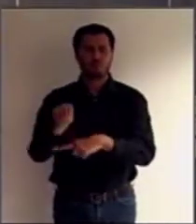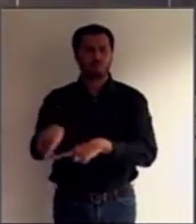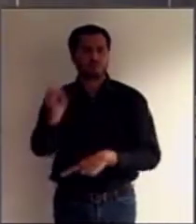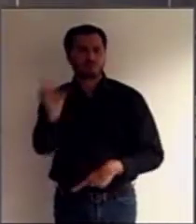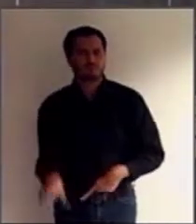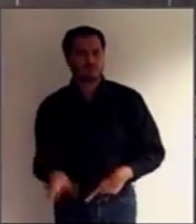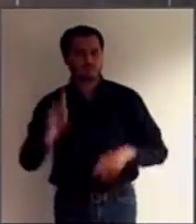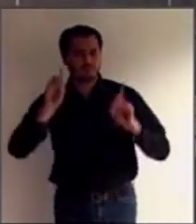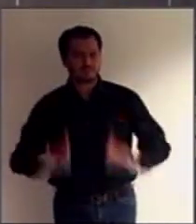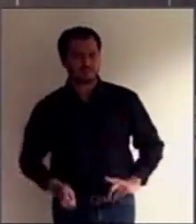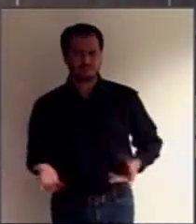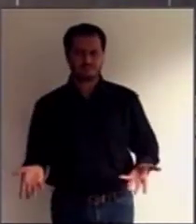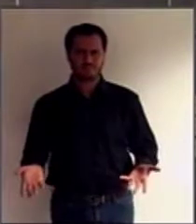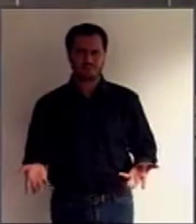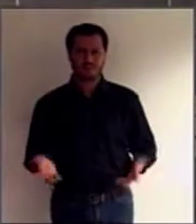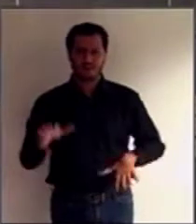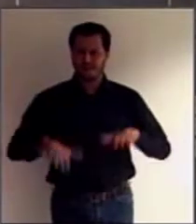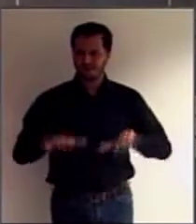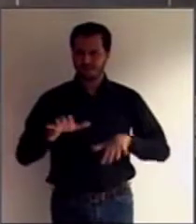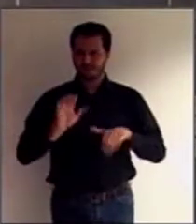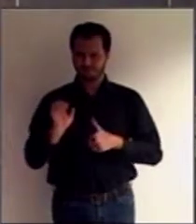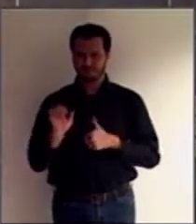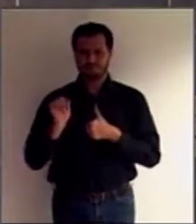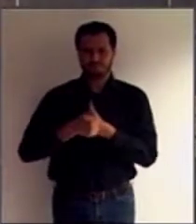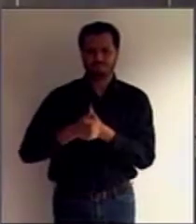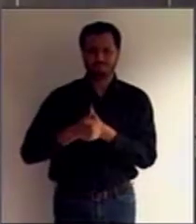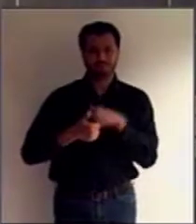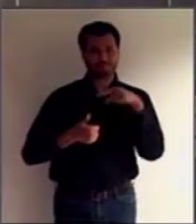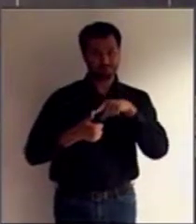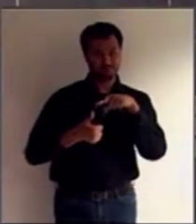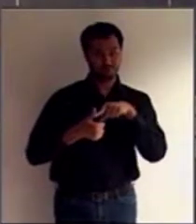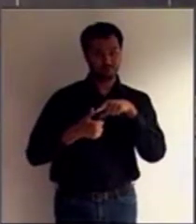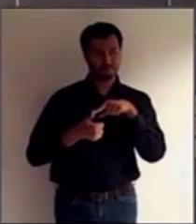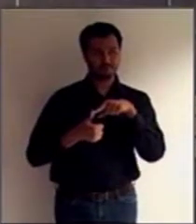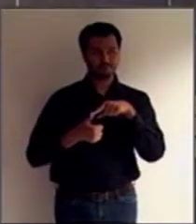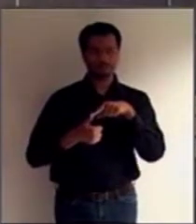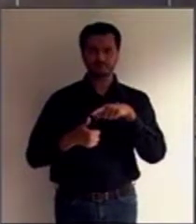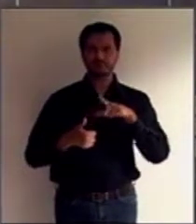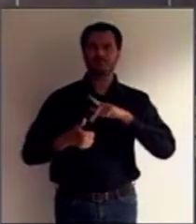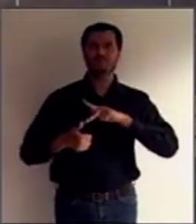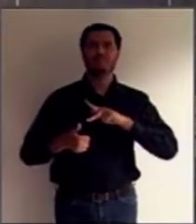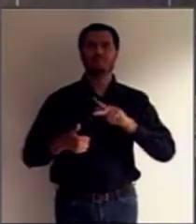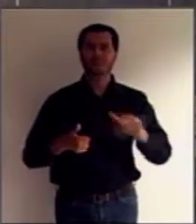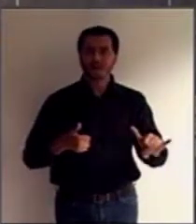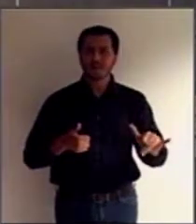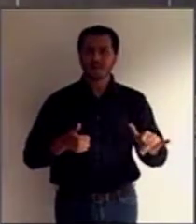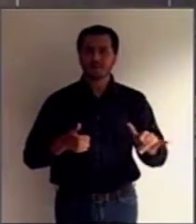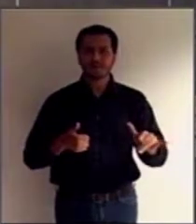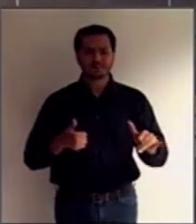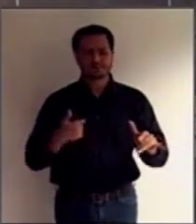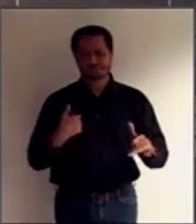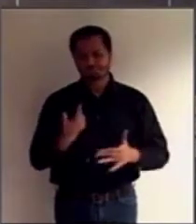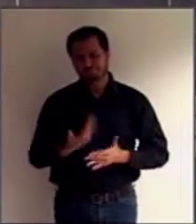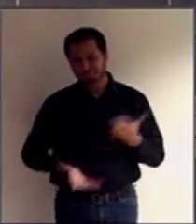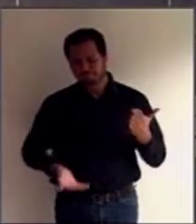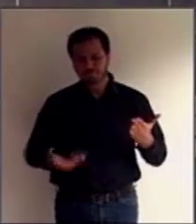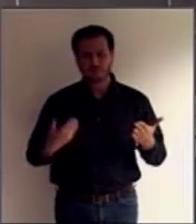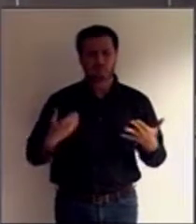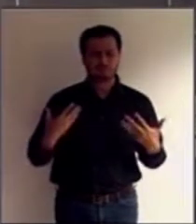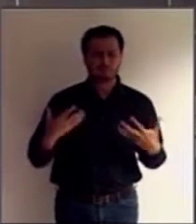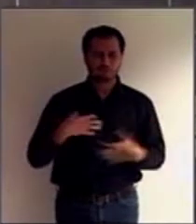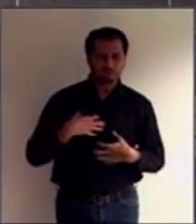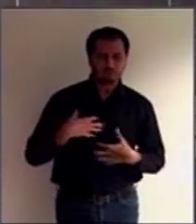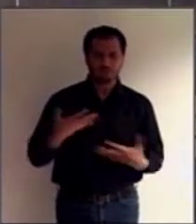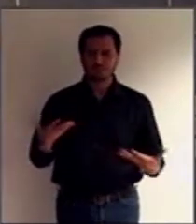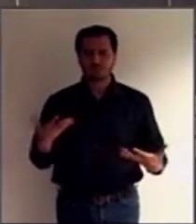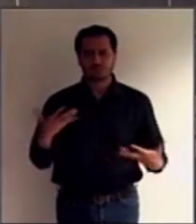fica esse curador terminando, ele termina sendo vitimizado por essa disputa. Então, cabe